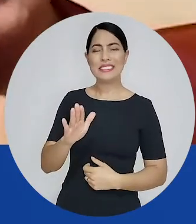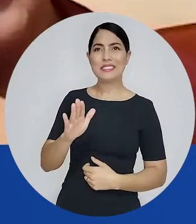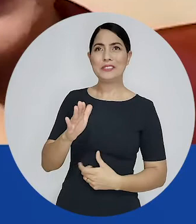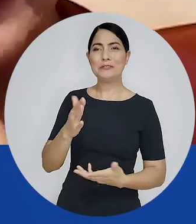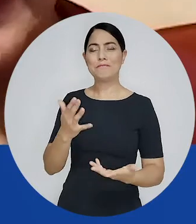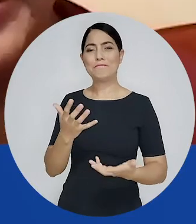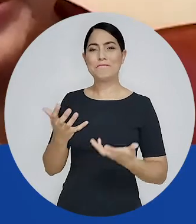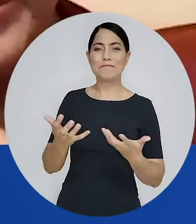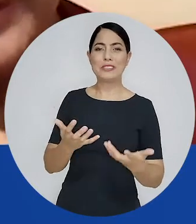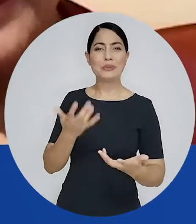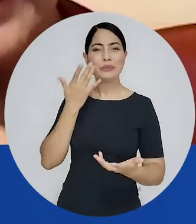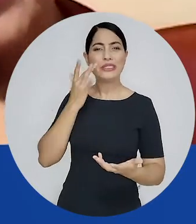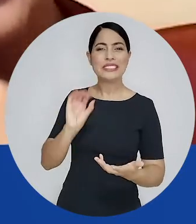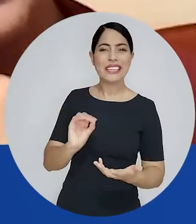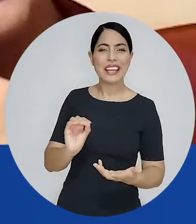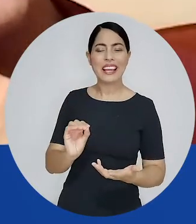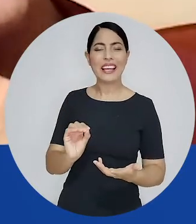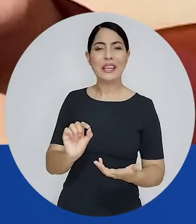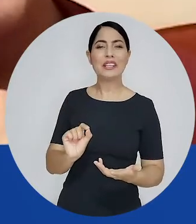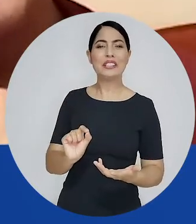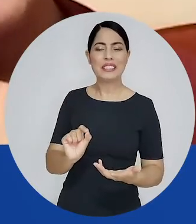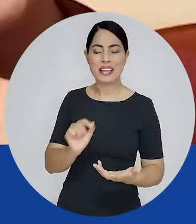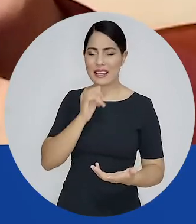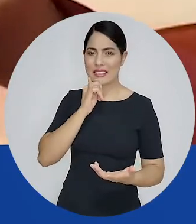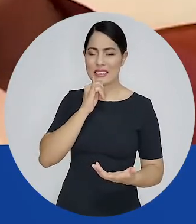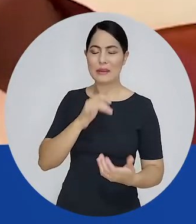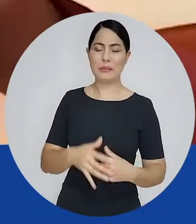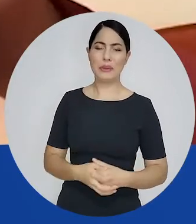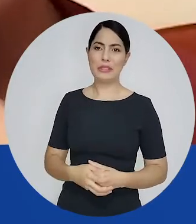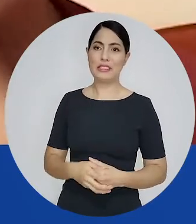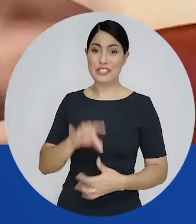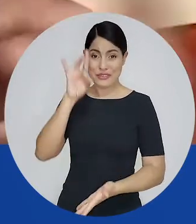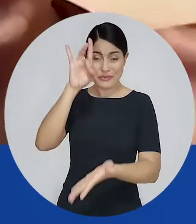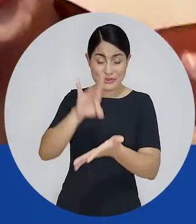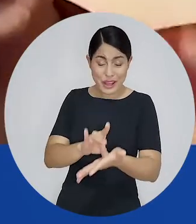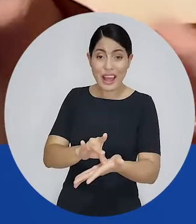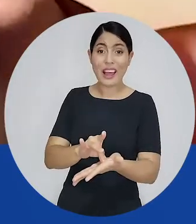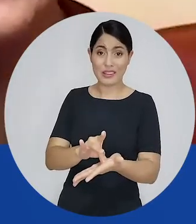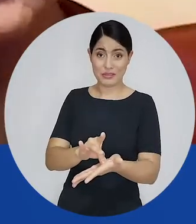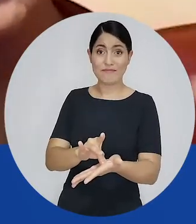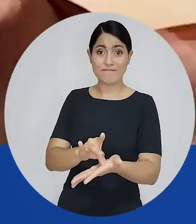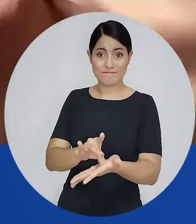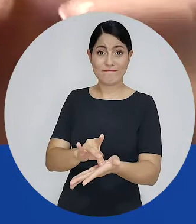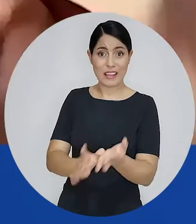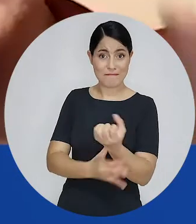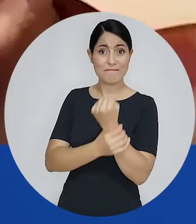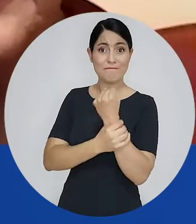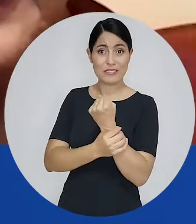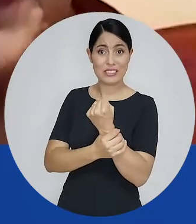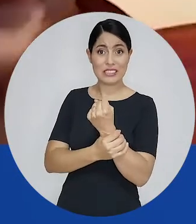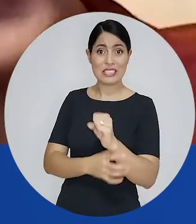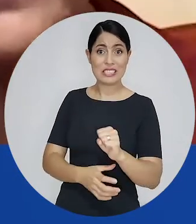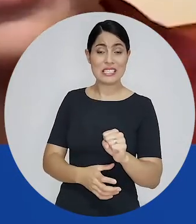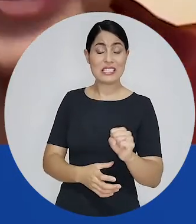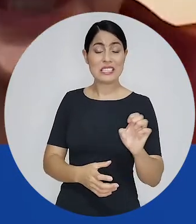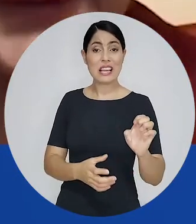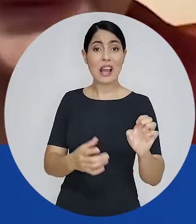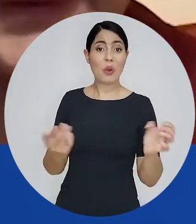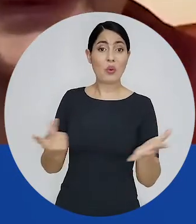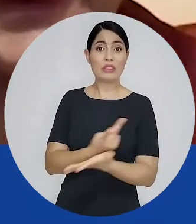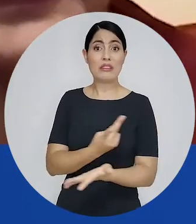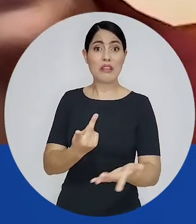sólidas o bastante diante de alguns processos golpistas mais